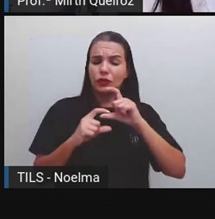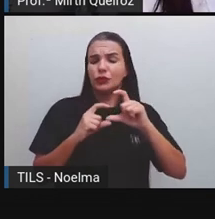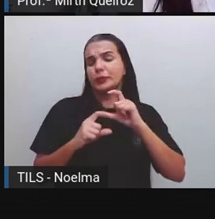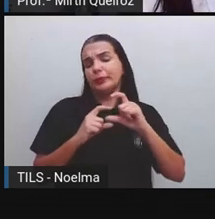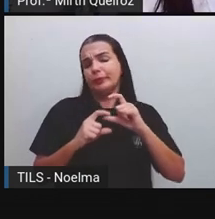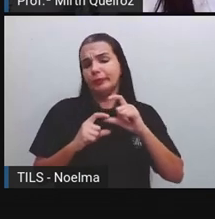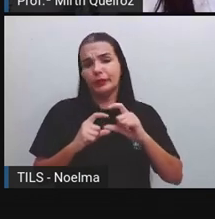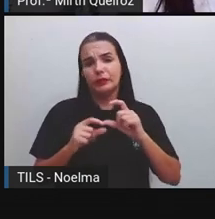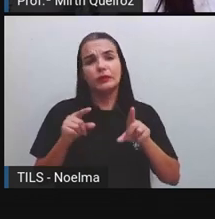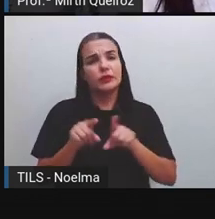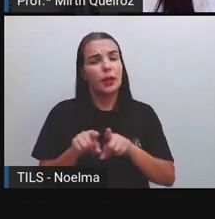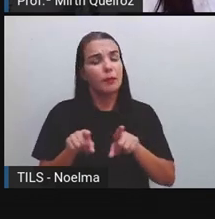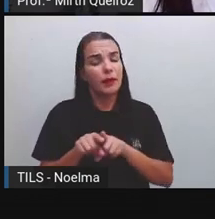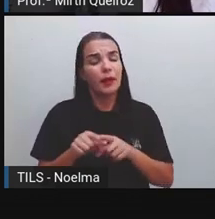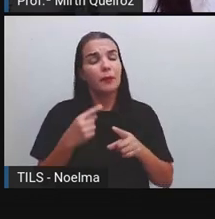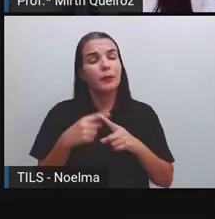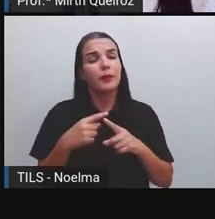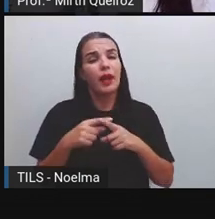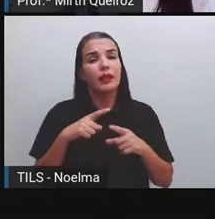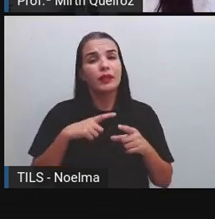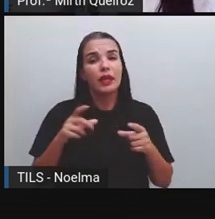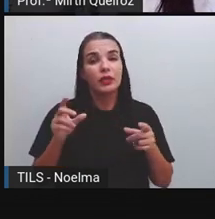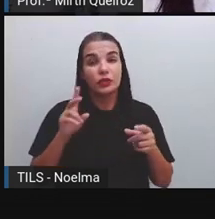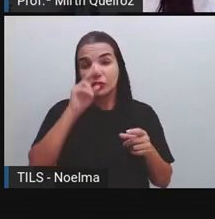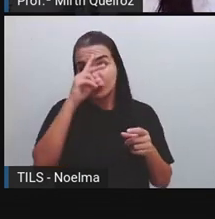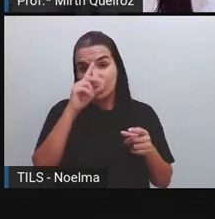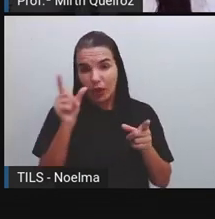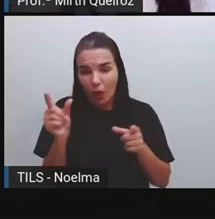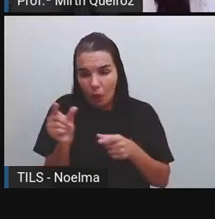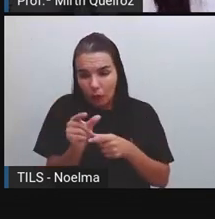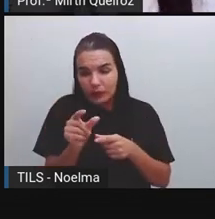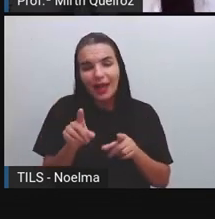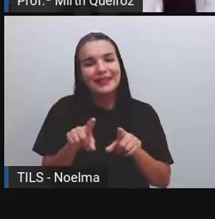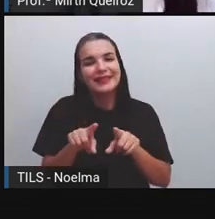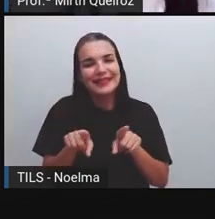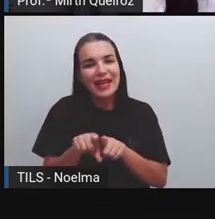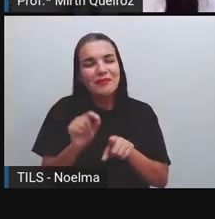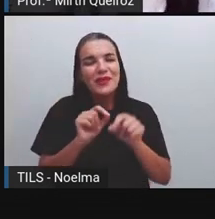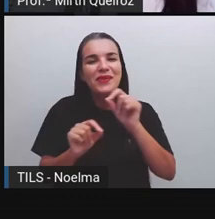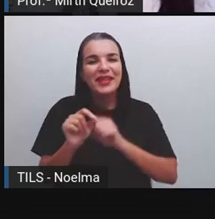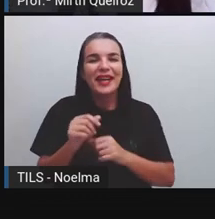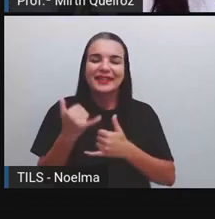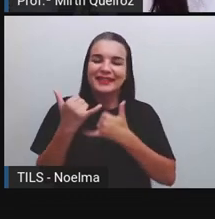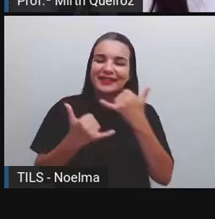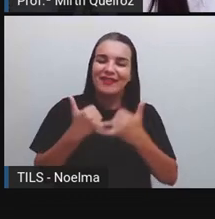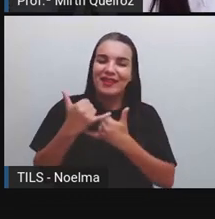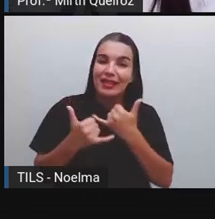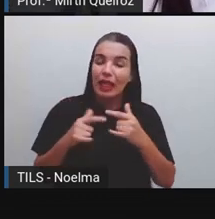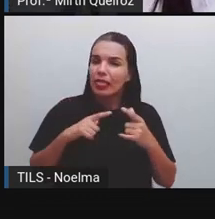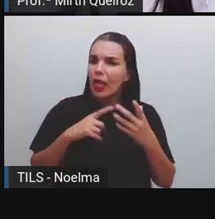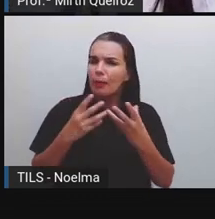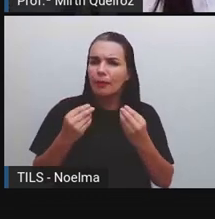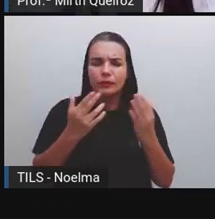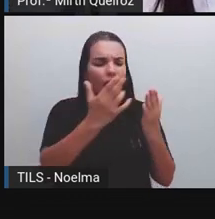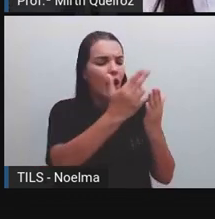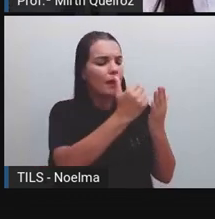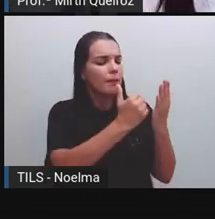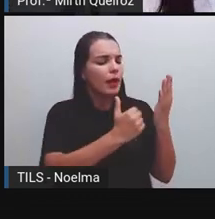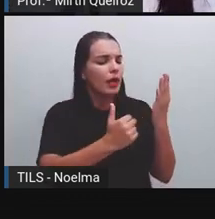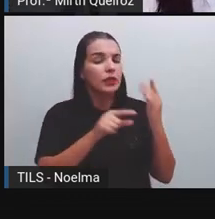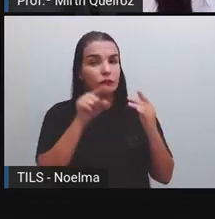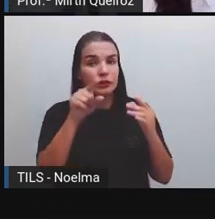quadrinhos, né? Além de elas serem histórias curtas, elas são histórias divertidas, utilizam muito a imagem, você consegue